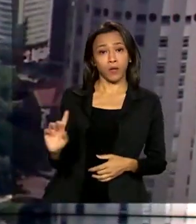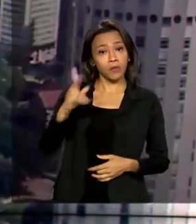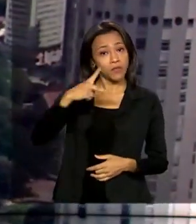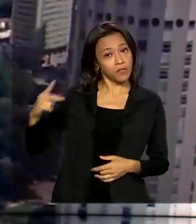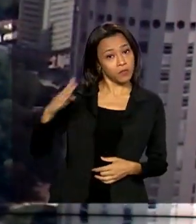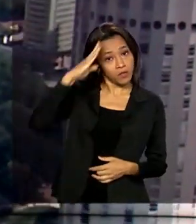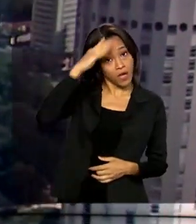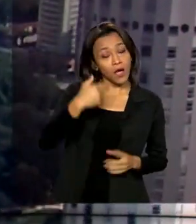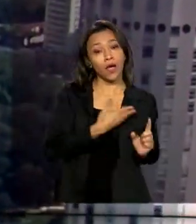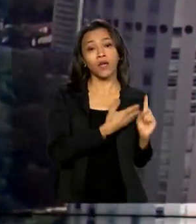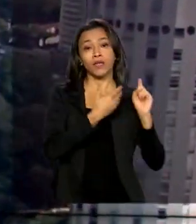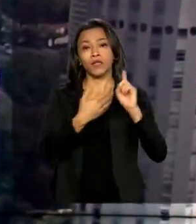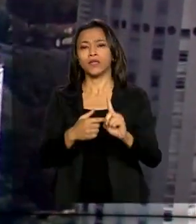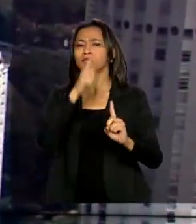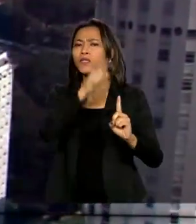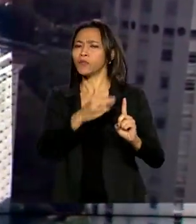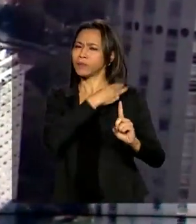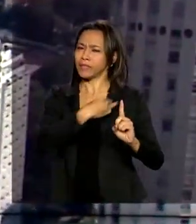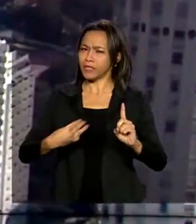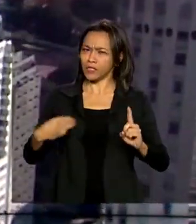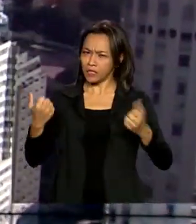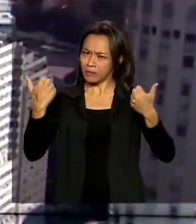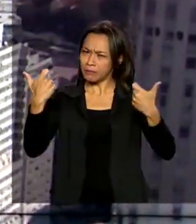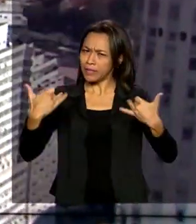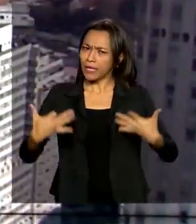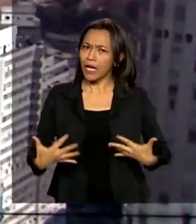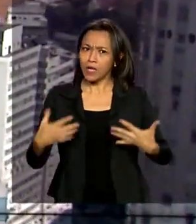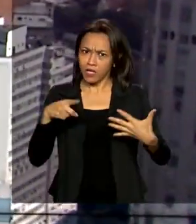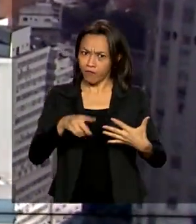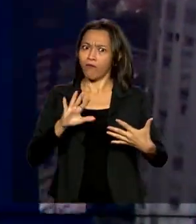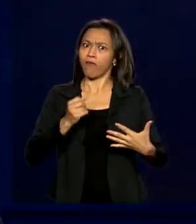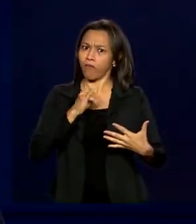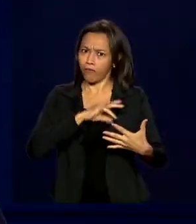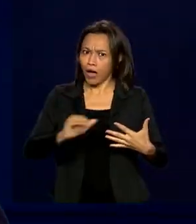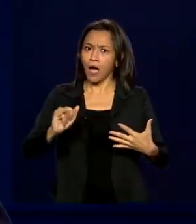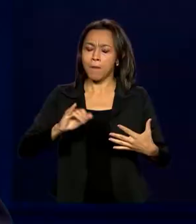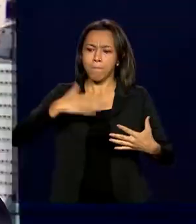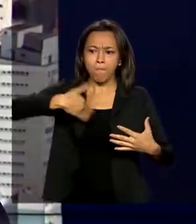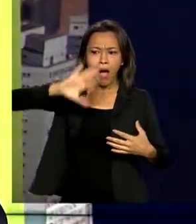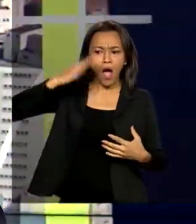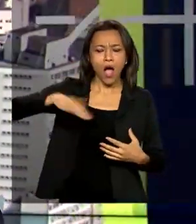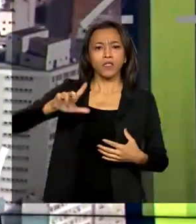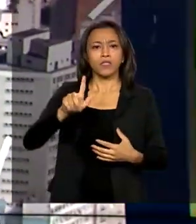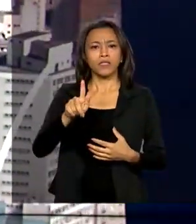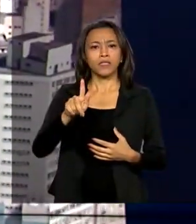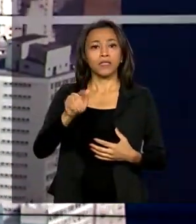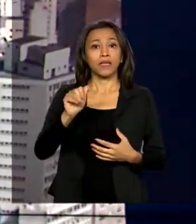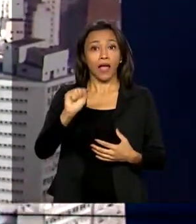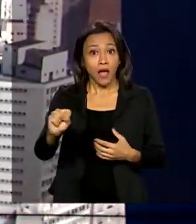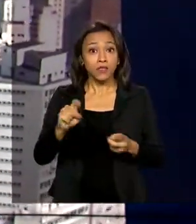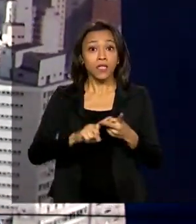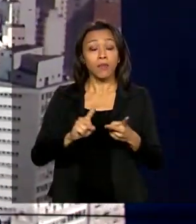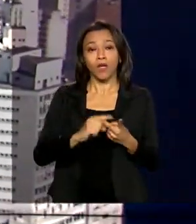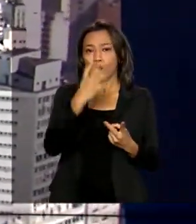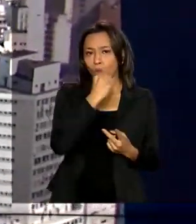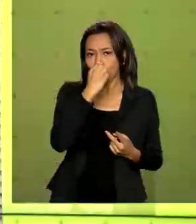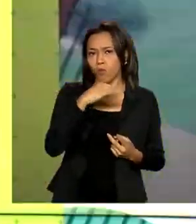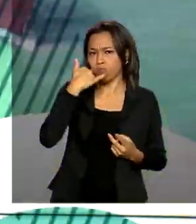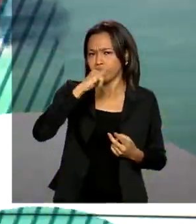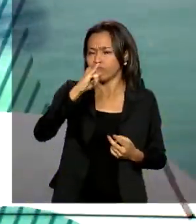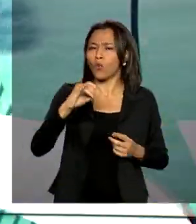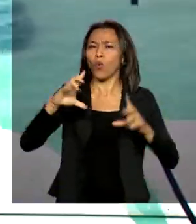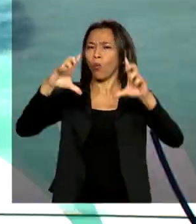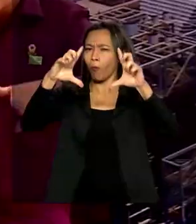Energia, Bento Albuquerque, destacaram que a usina aumentará a oferta de gás natural e energia para o consumidor com redução de